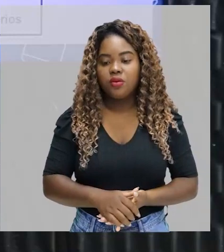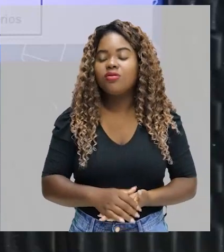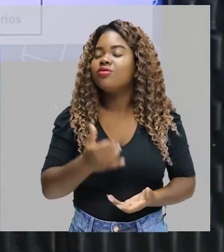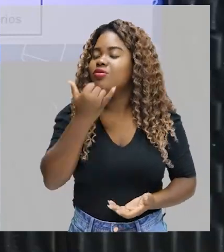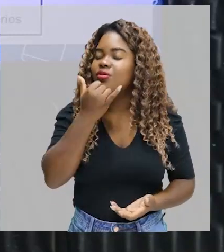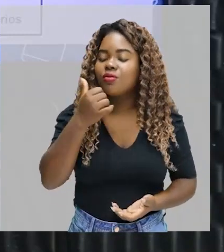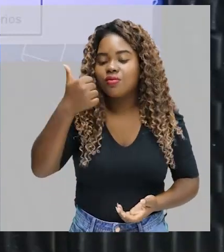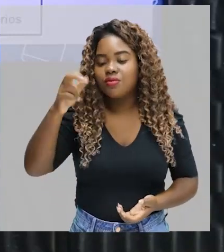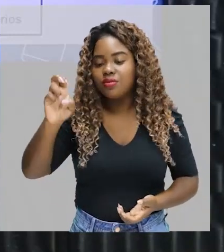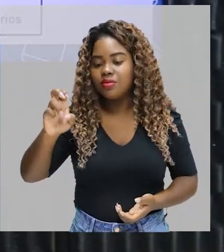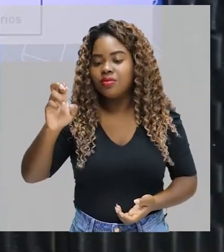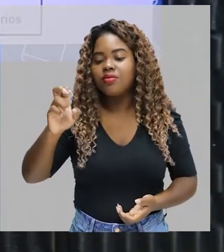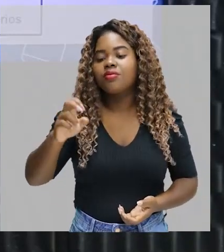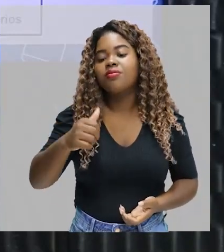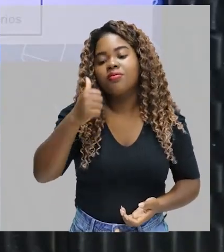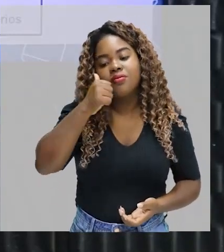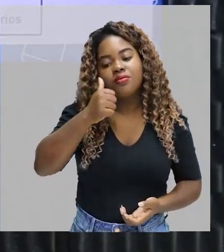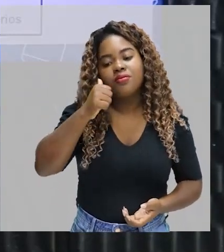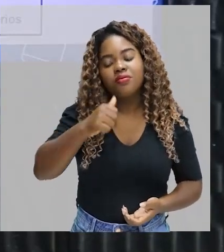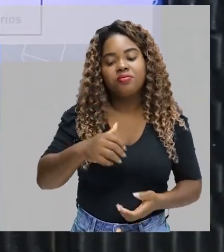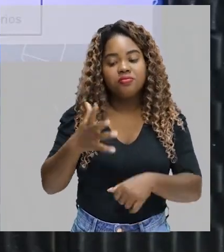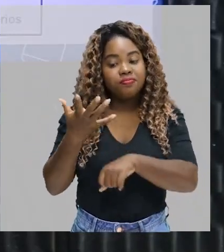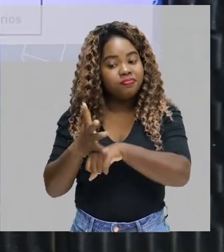15% são ativas.